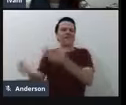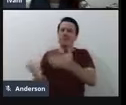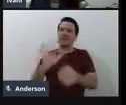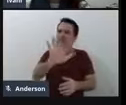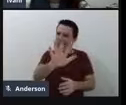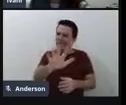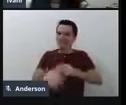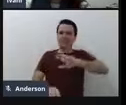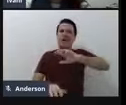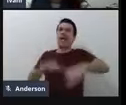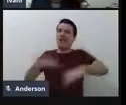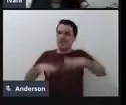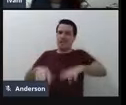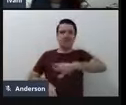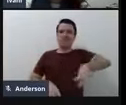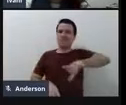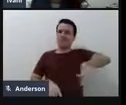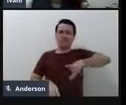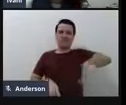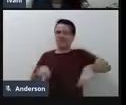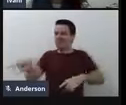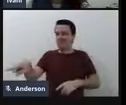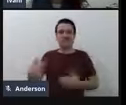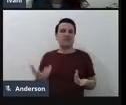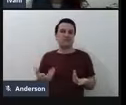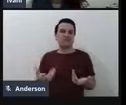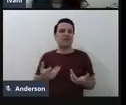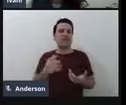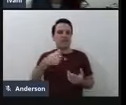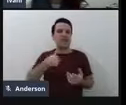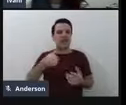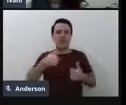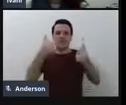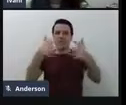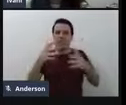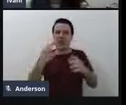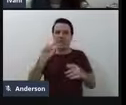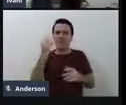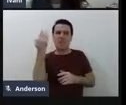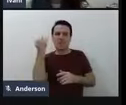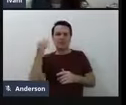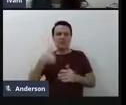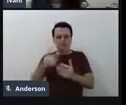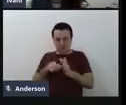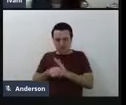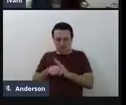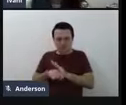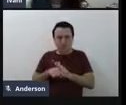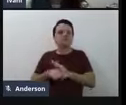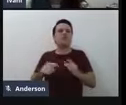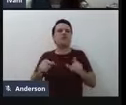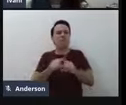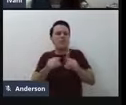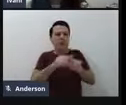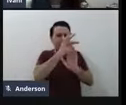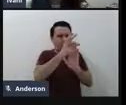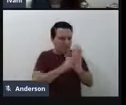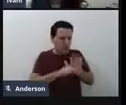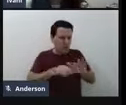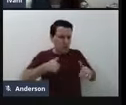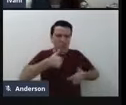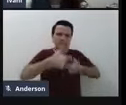contextualizar, recentemente eu fazendo pesquisa, enfim, recolhendo textos, né, porque numa